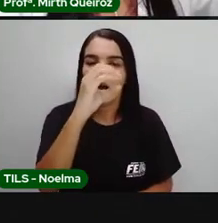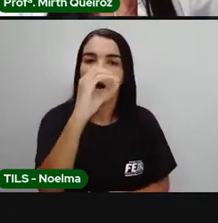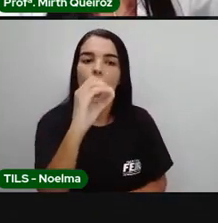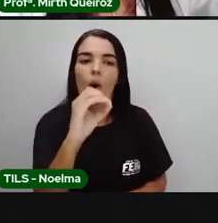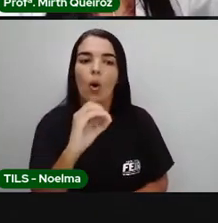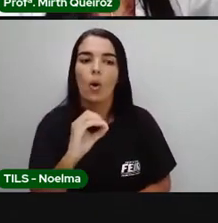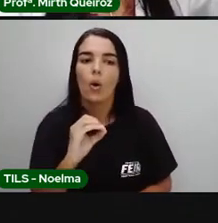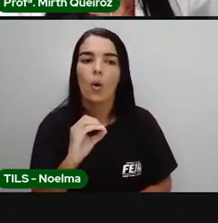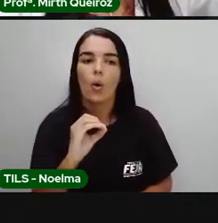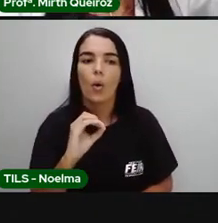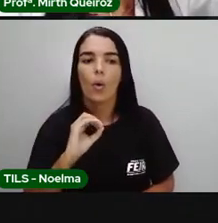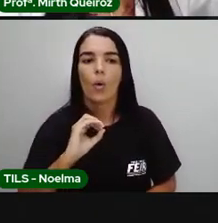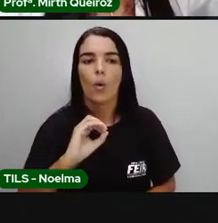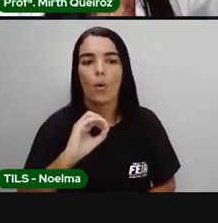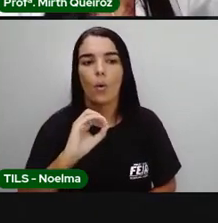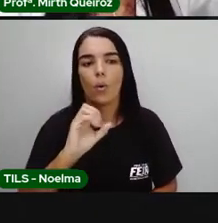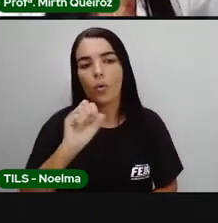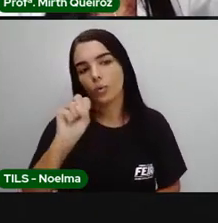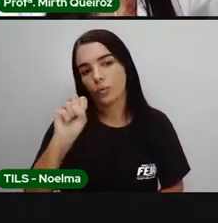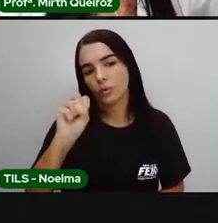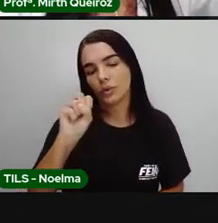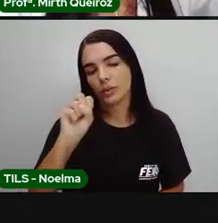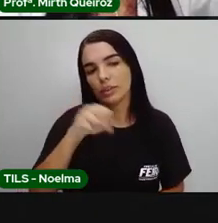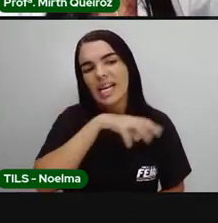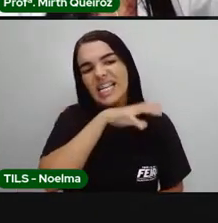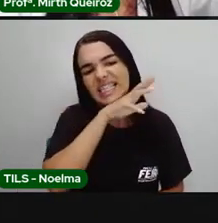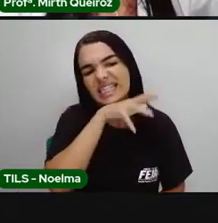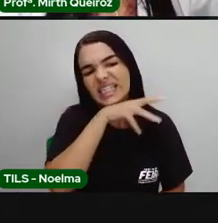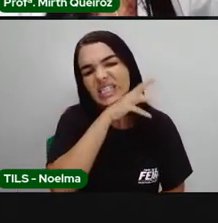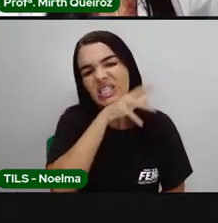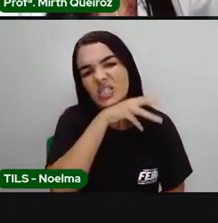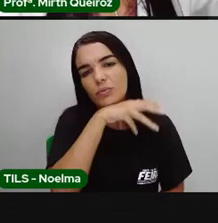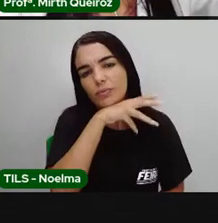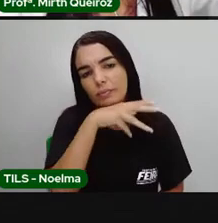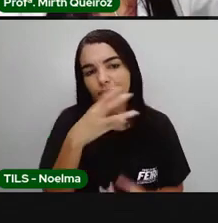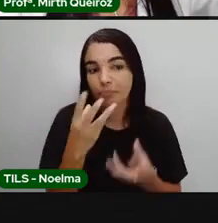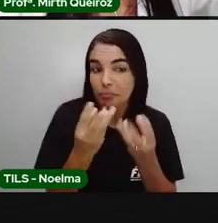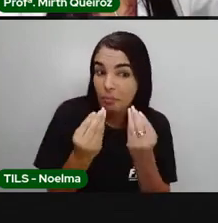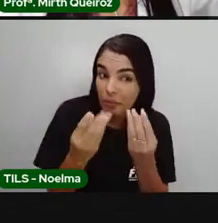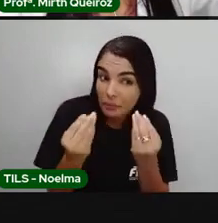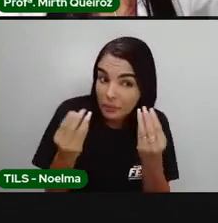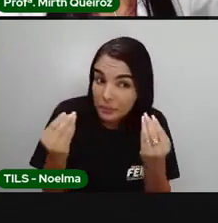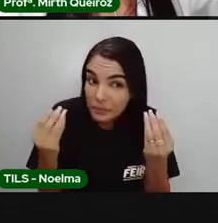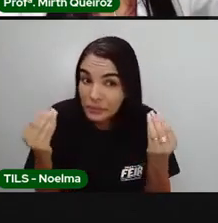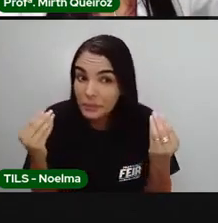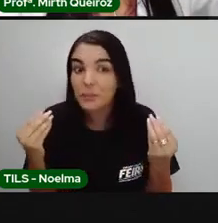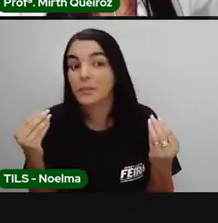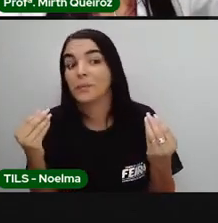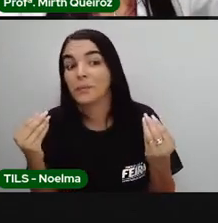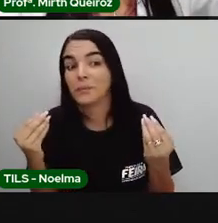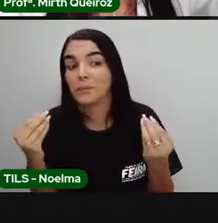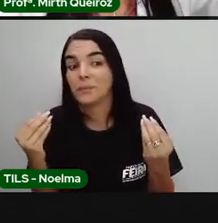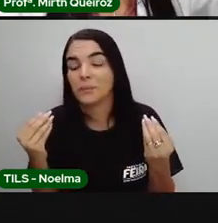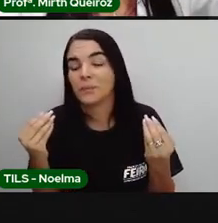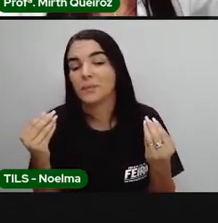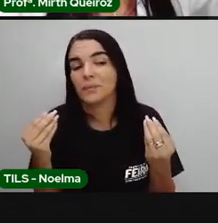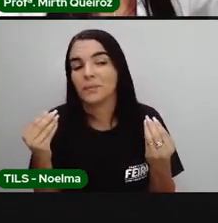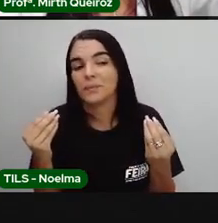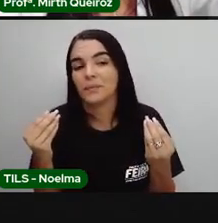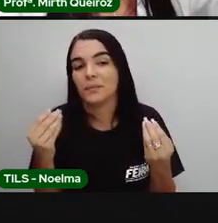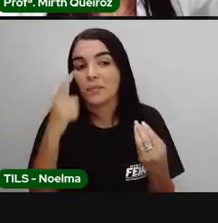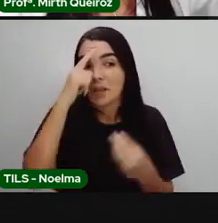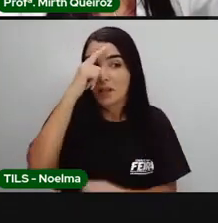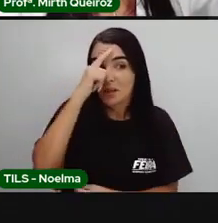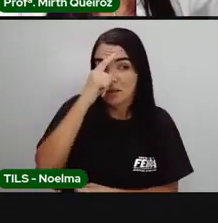o quê? Dinossaurinhos. Quem é esse ó que ele não faz referência ao